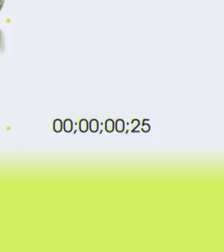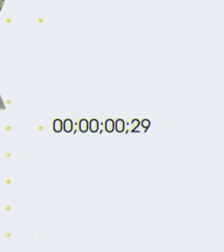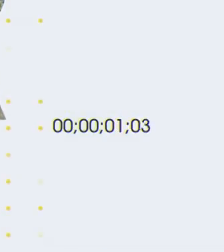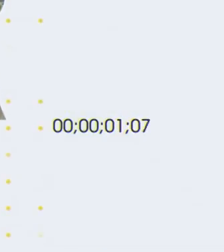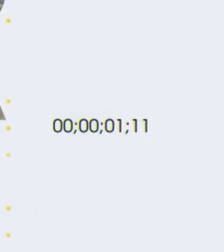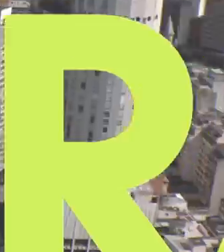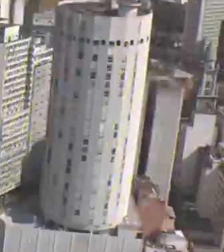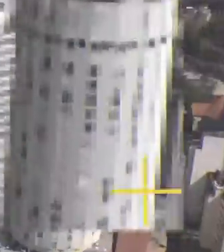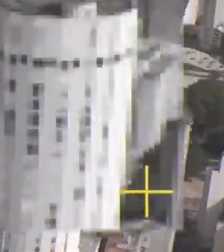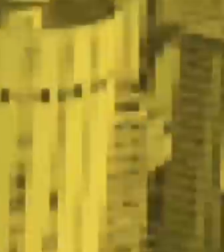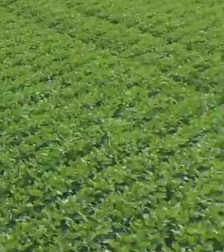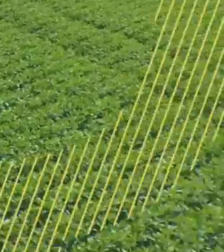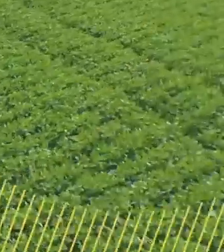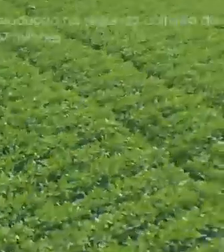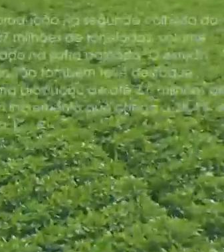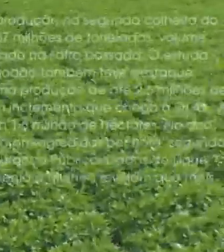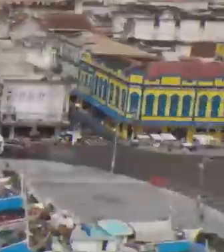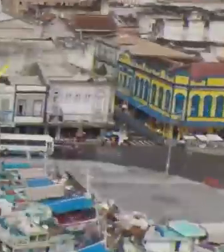Legenda Adriana